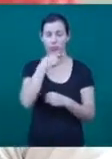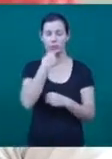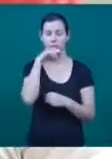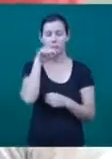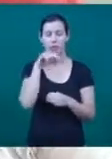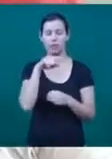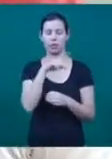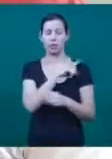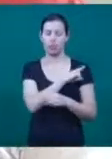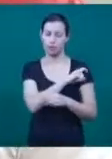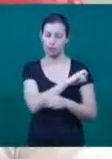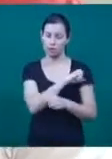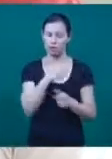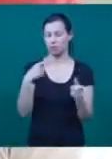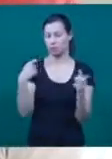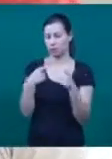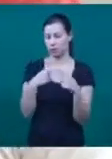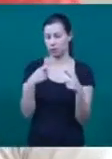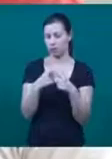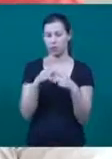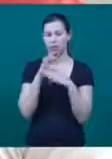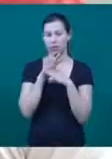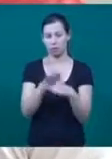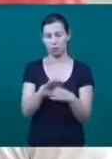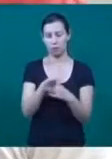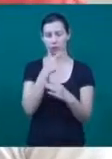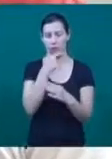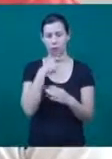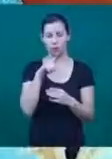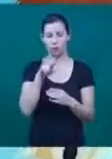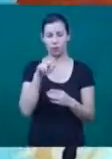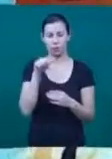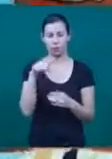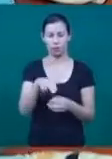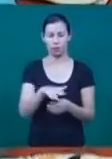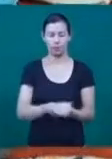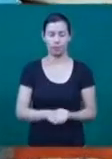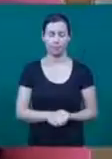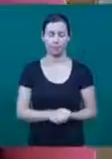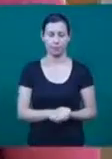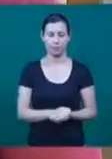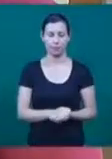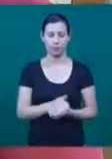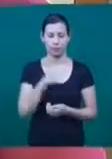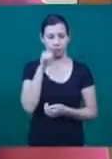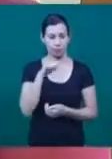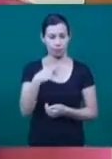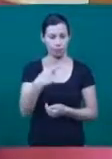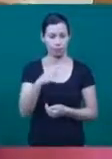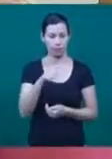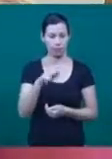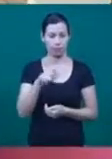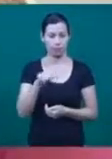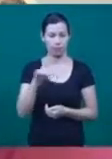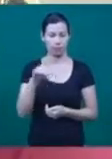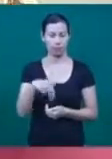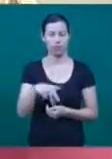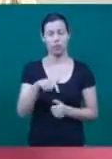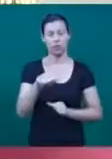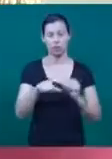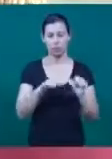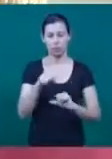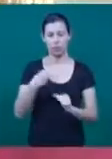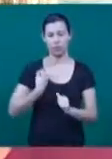médicos. Enfim, sempre é um conjunto que beneficia sempre o Luan. Para cuidar do filho, Pauli mudou a rotina. A